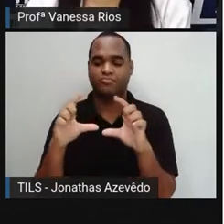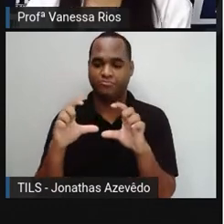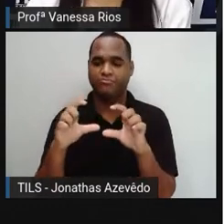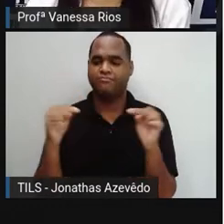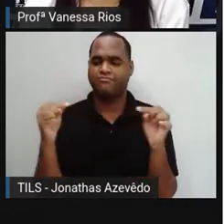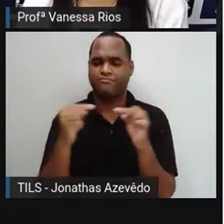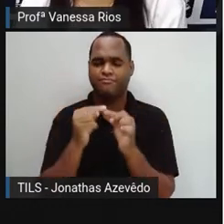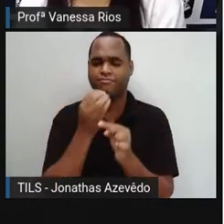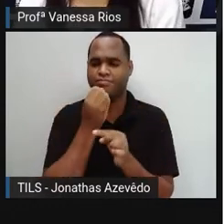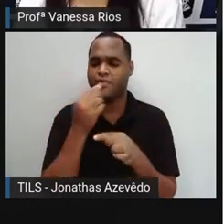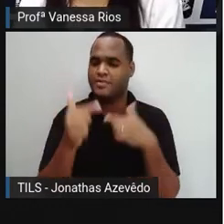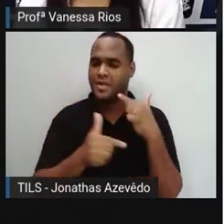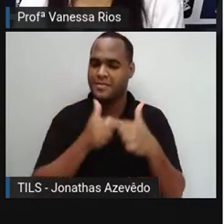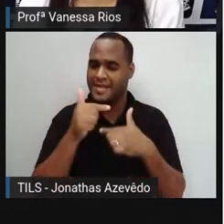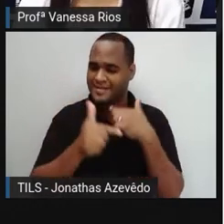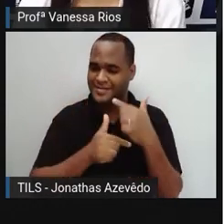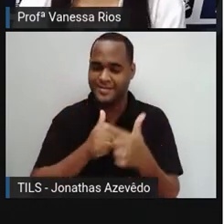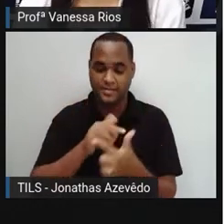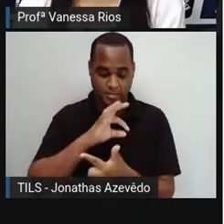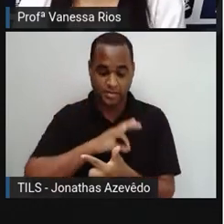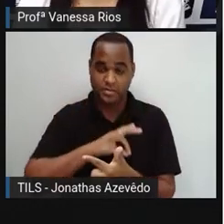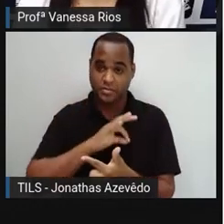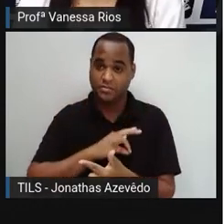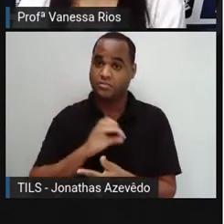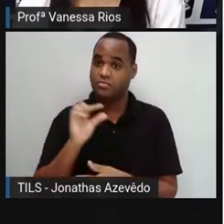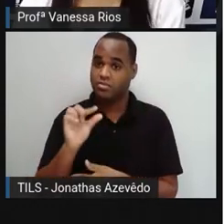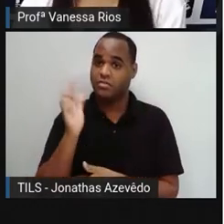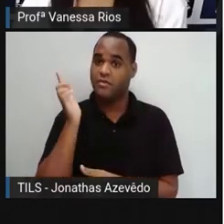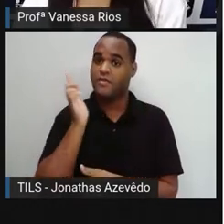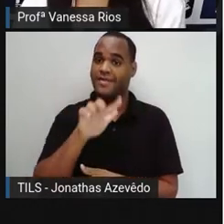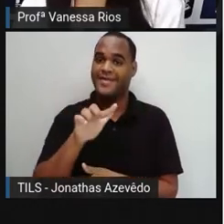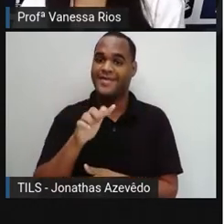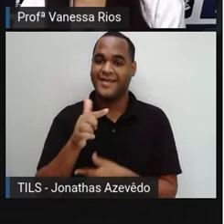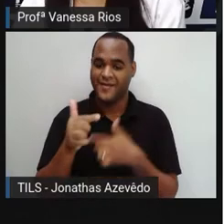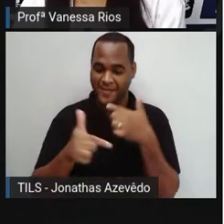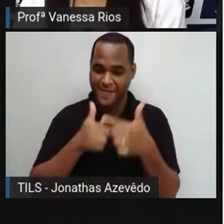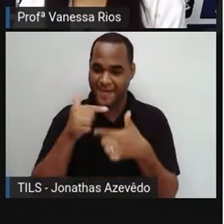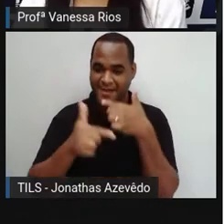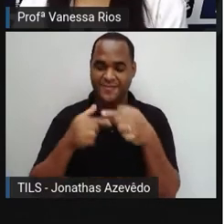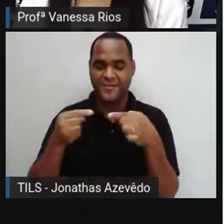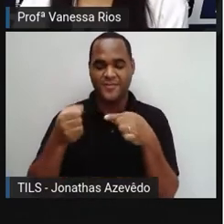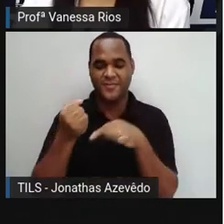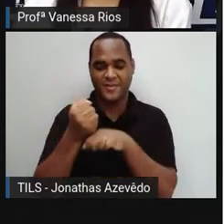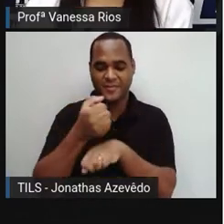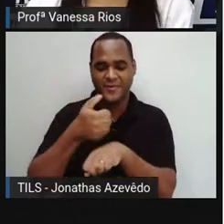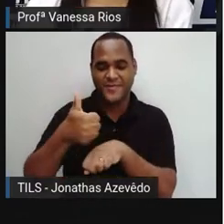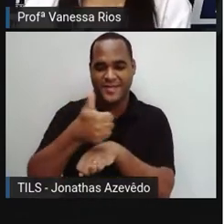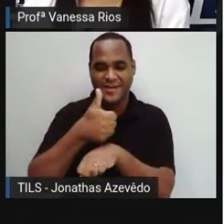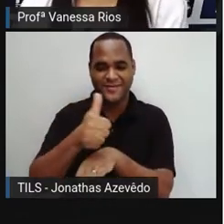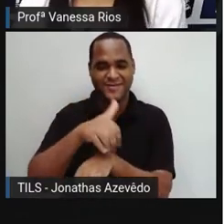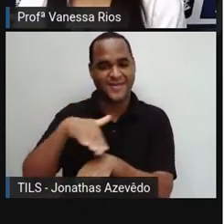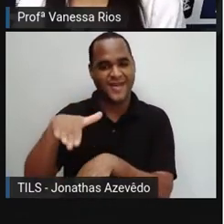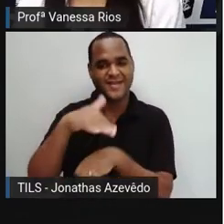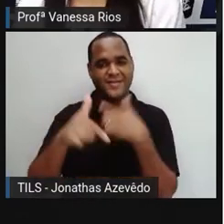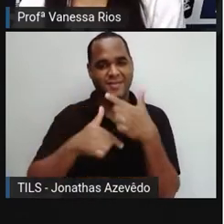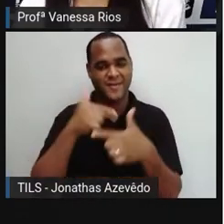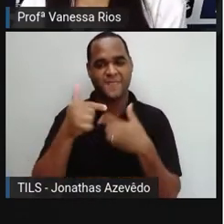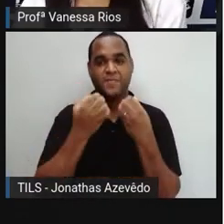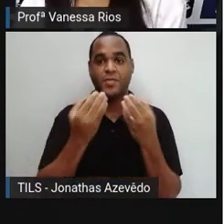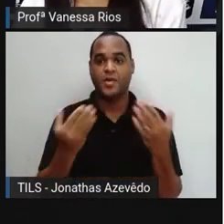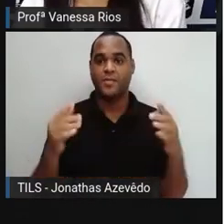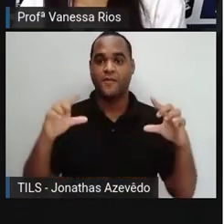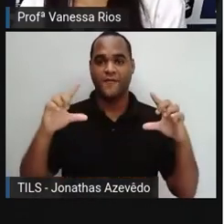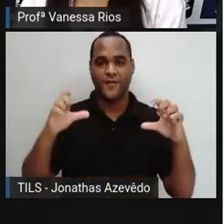fotografia uma atividade de trabalho, né? De profissão. Mas normalmente as fotografias